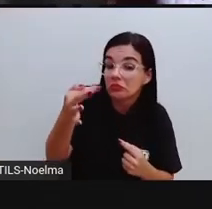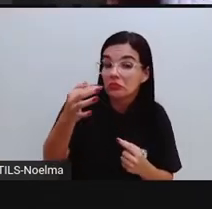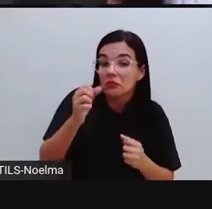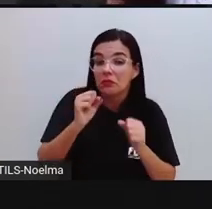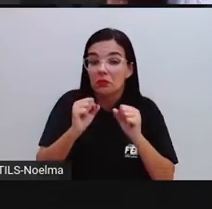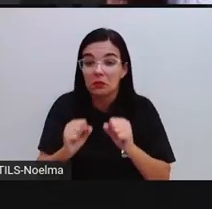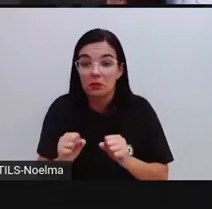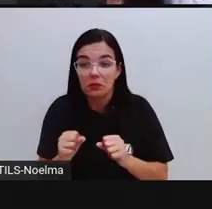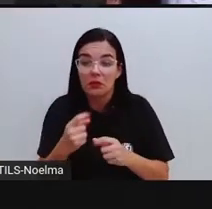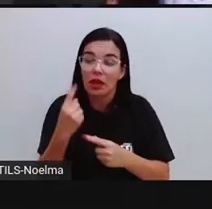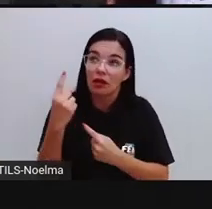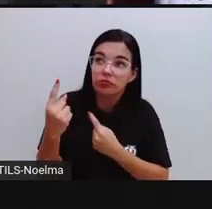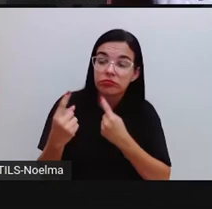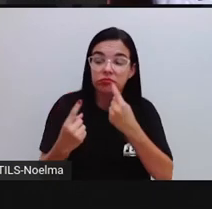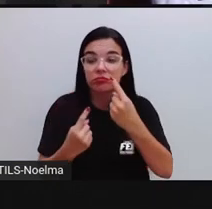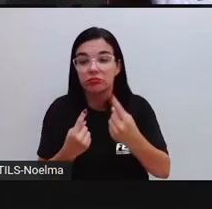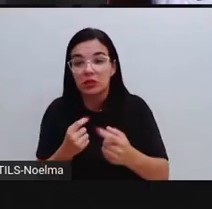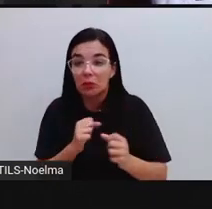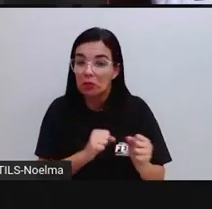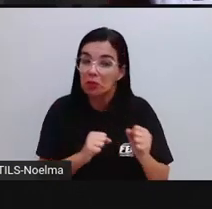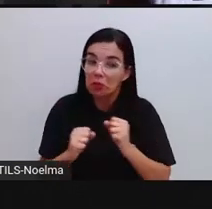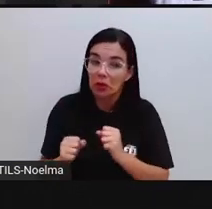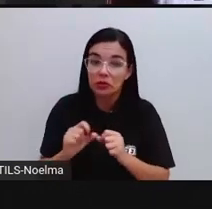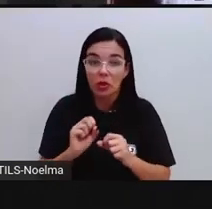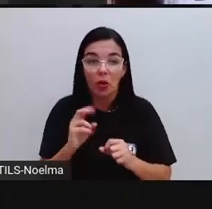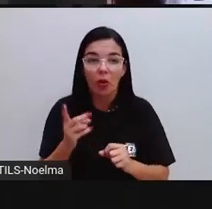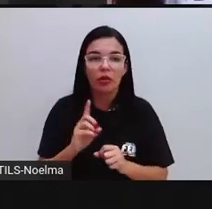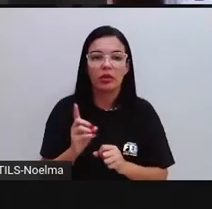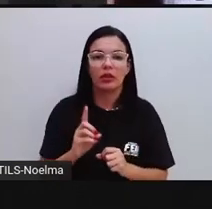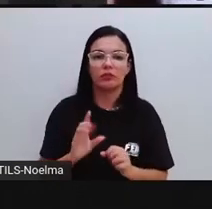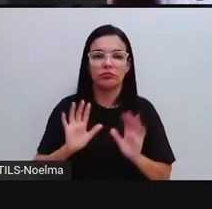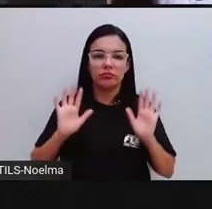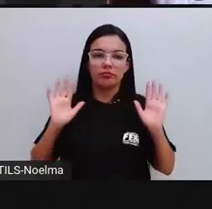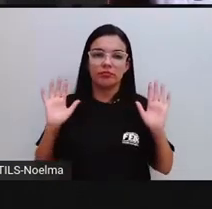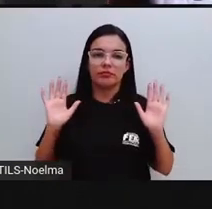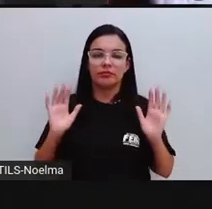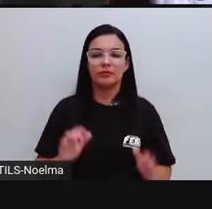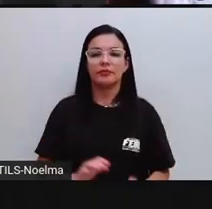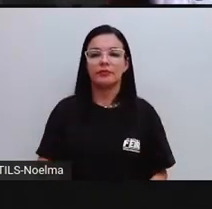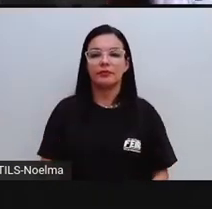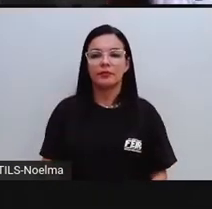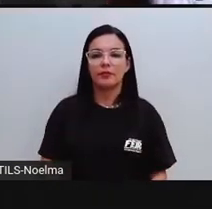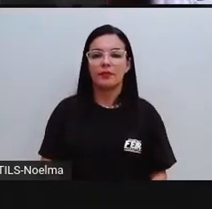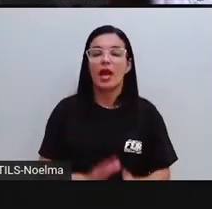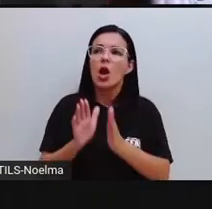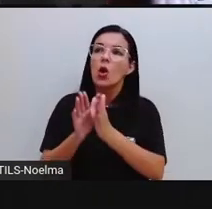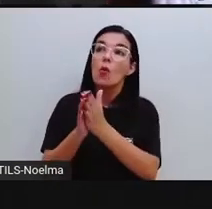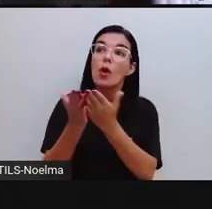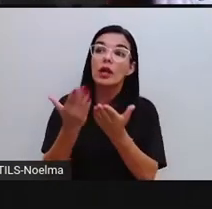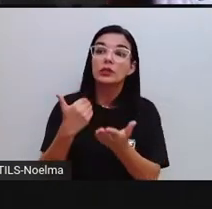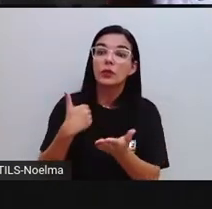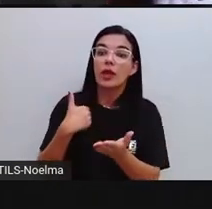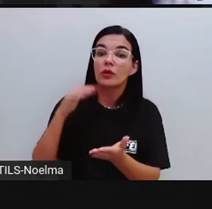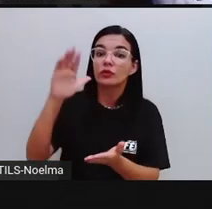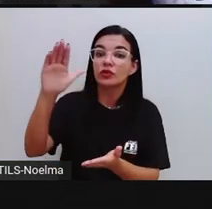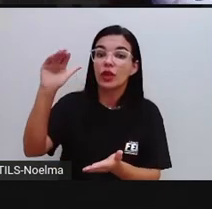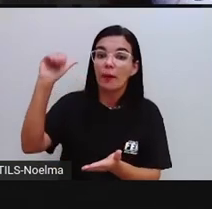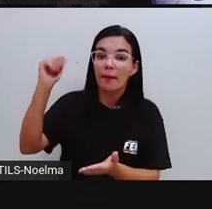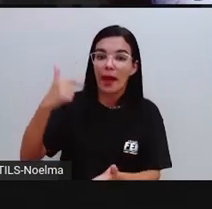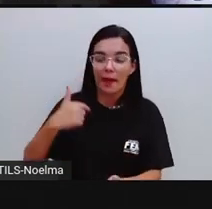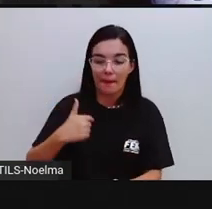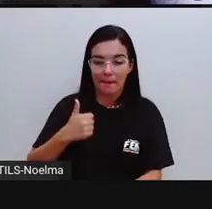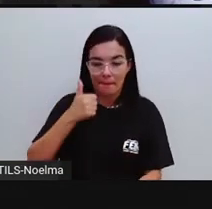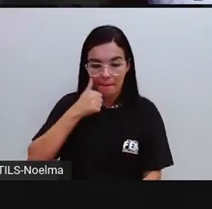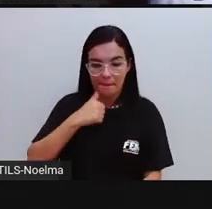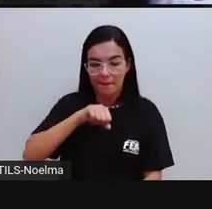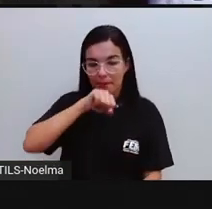eventualidade e possibilidade. Então, algo que vai acontecer ou não. Quando eu chamar minha